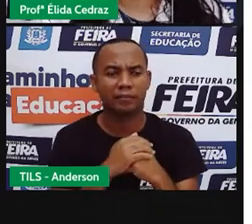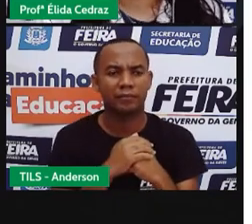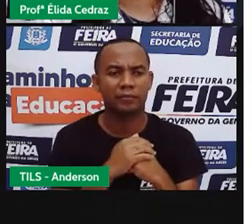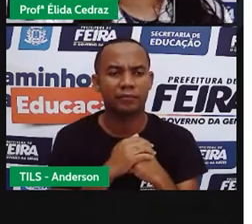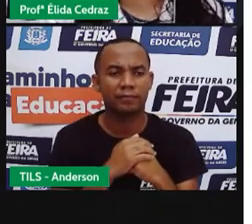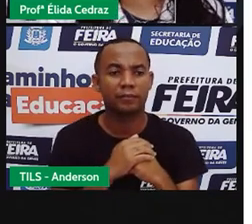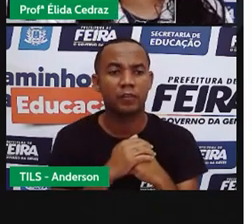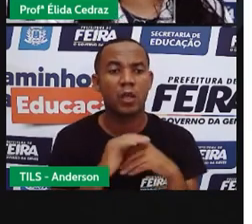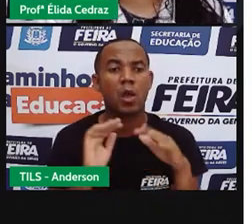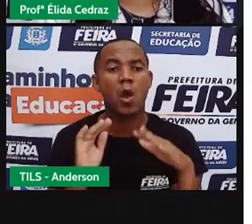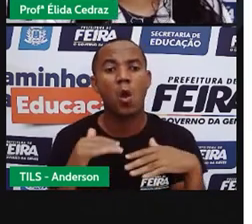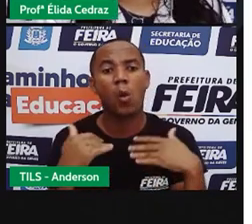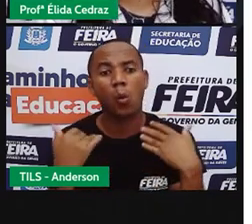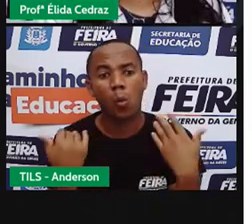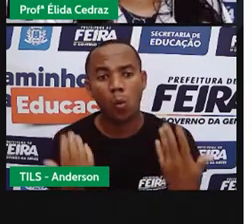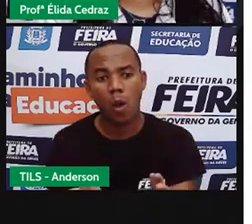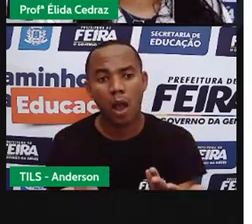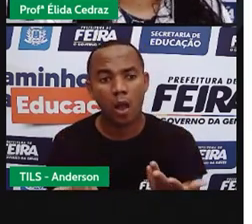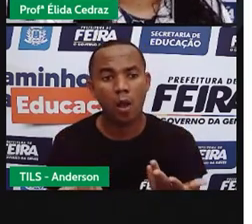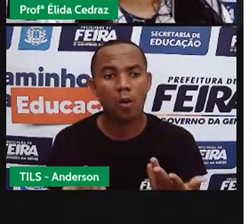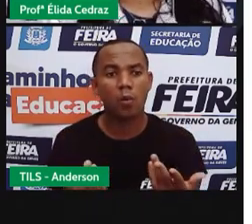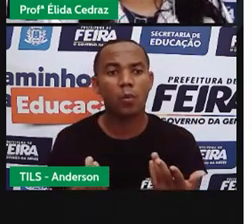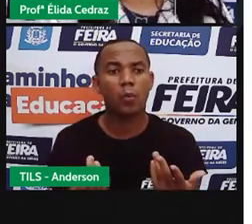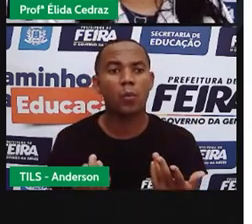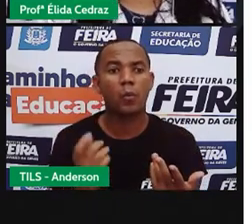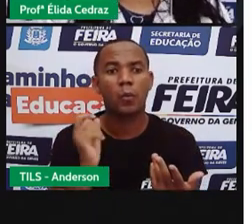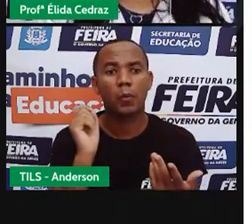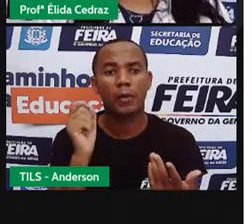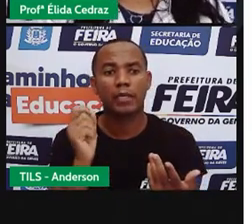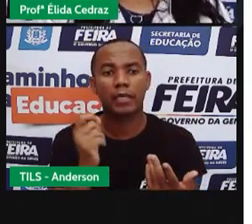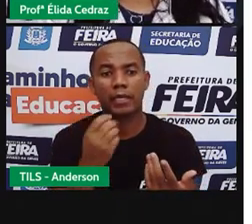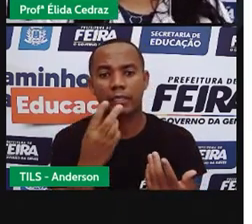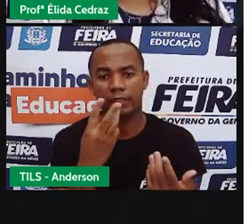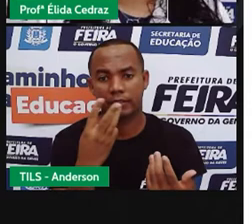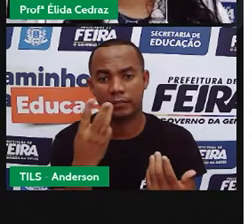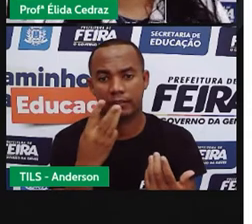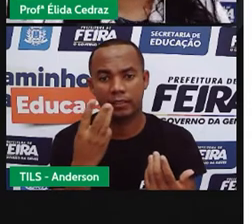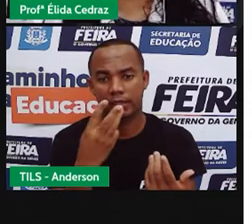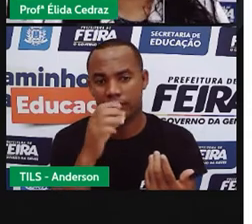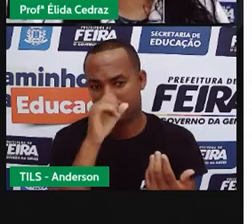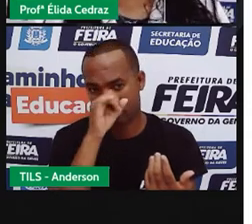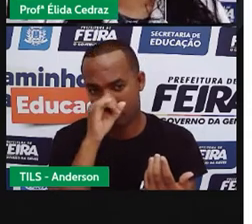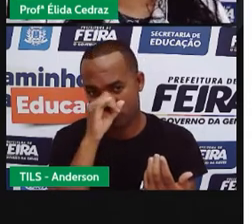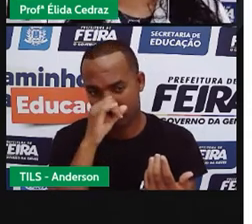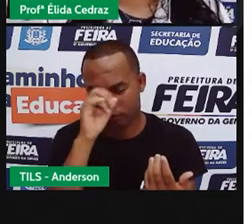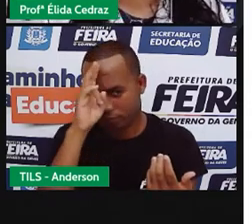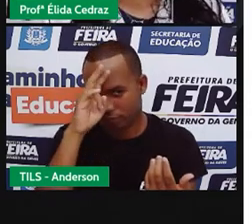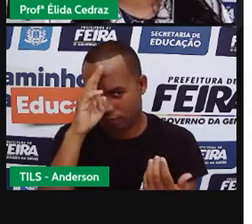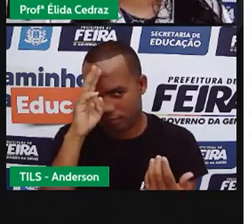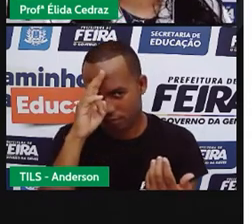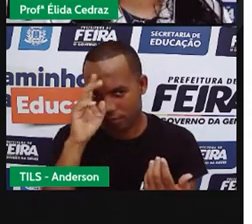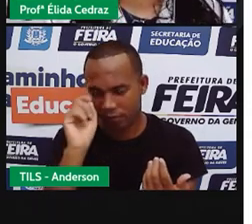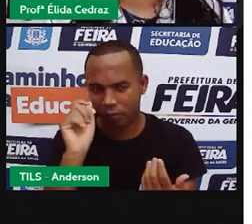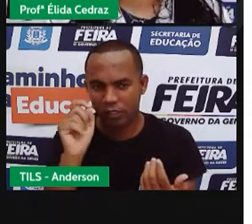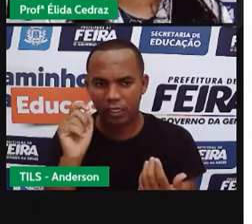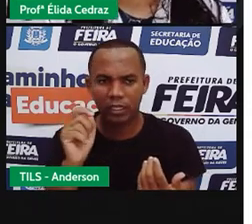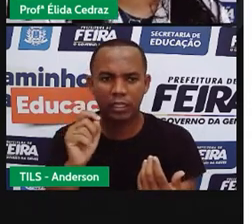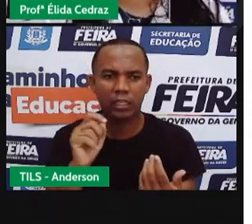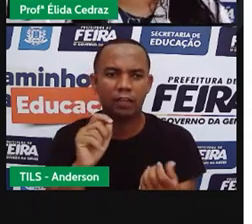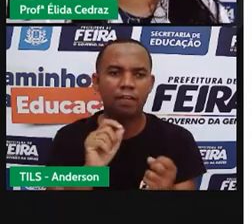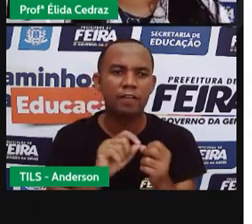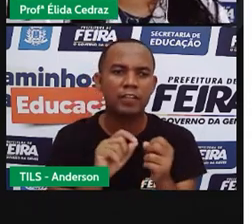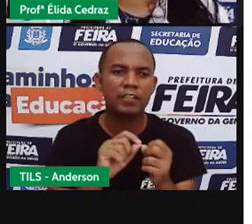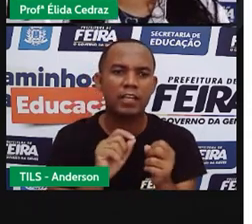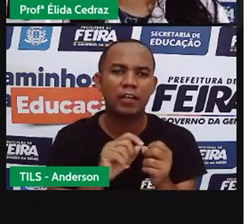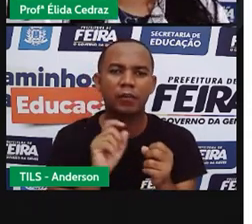E quais foram os materiais relacionados pelos três portugueses? Lembre-se da história. Quais foram os materiais que